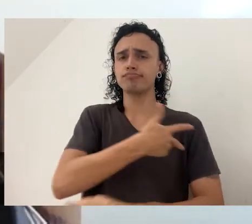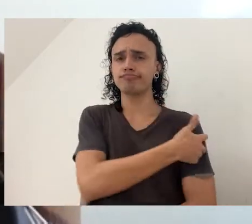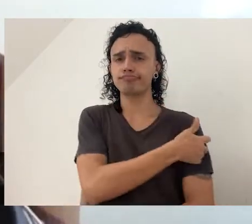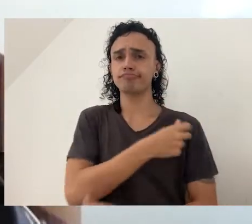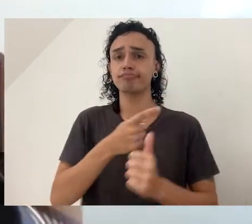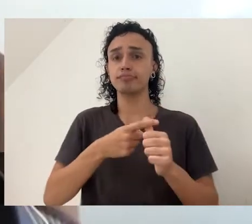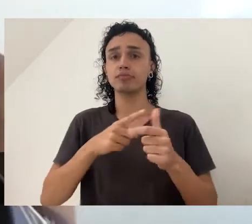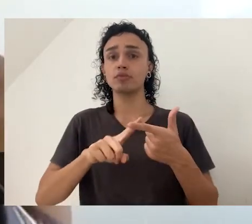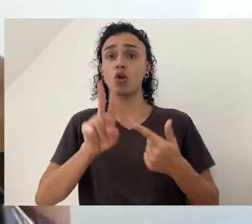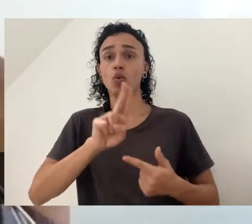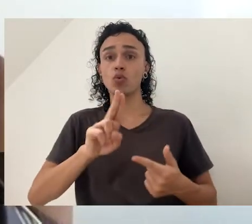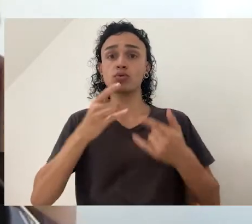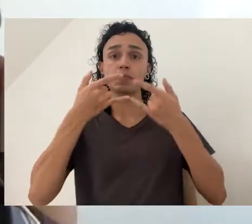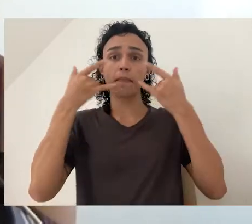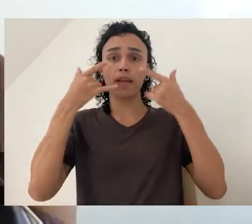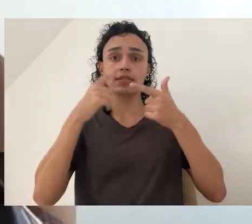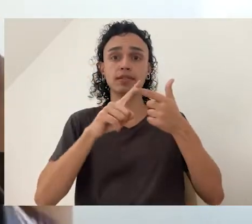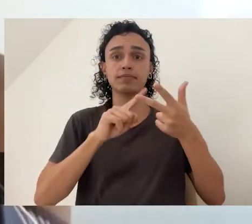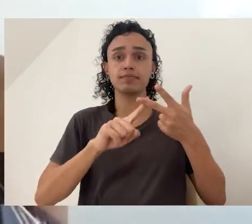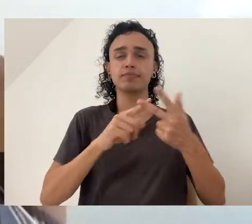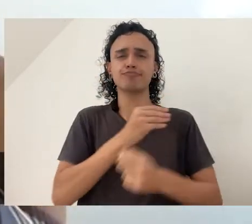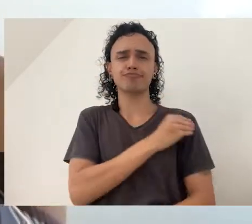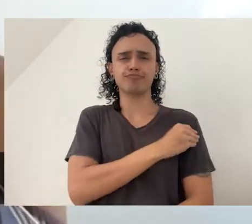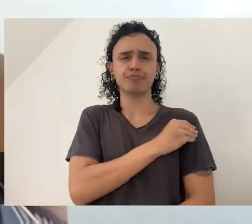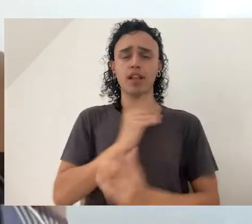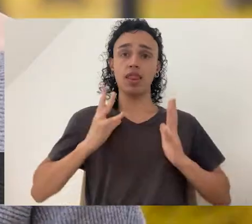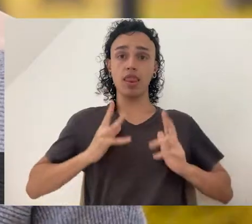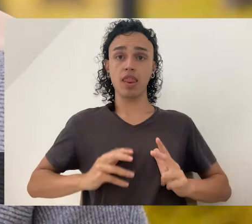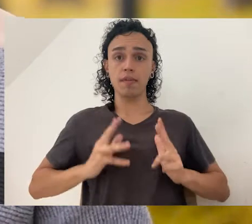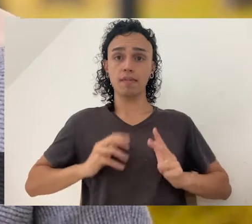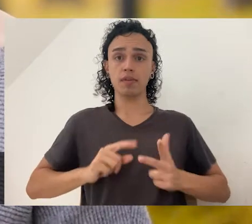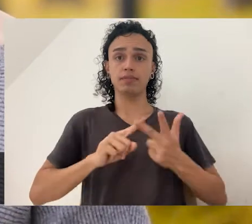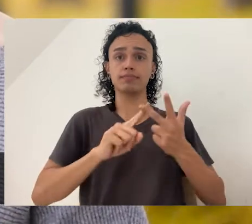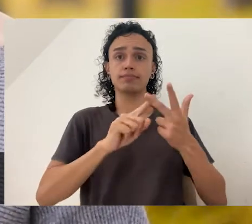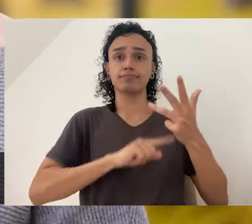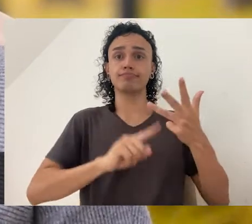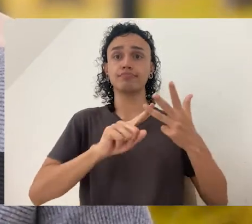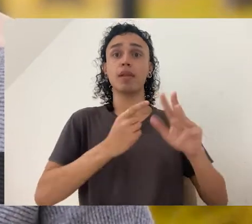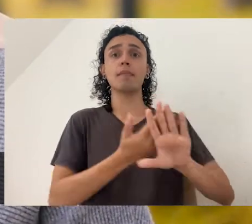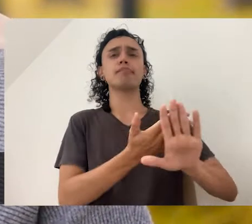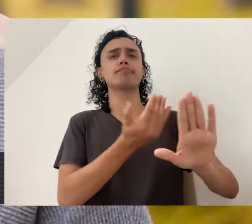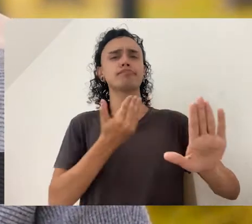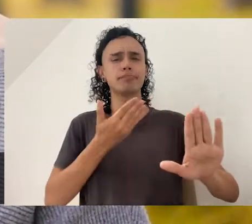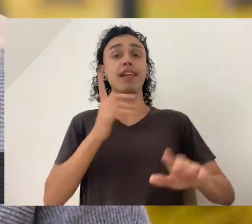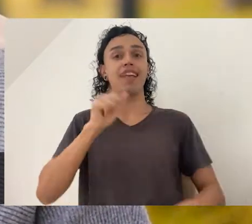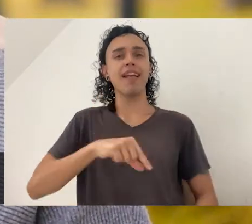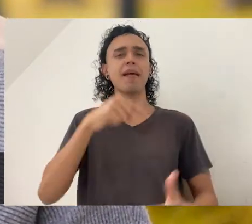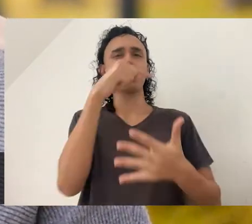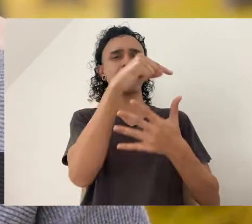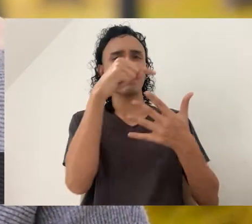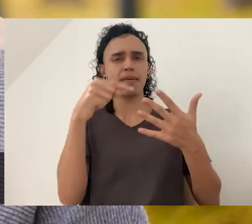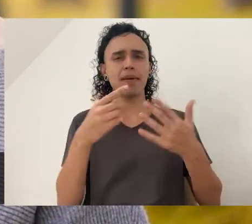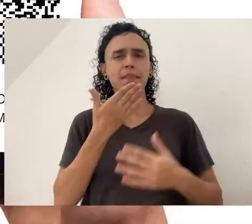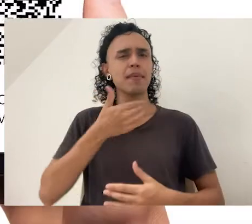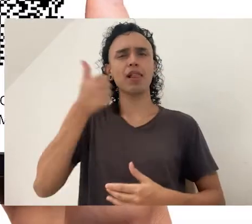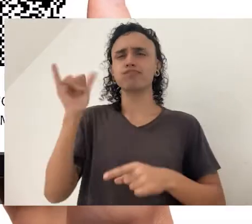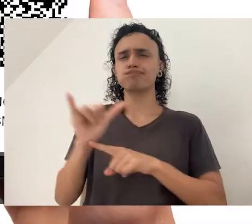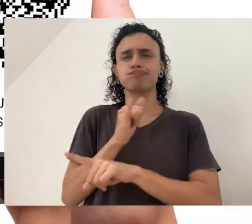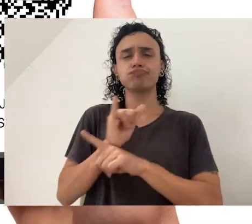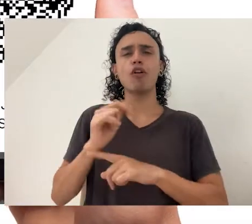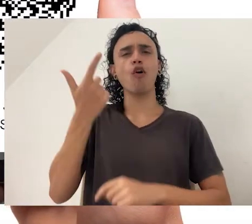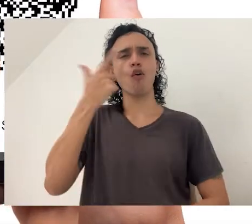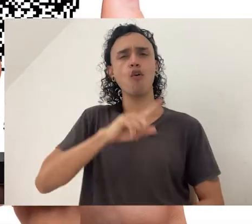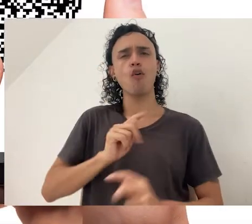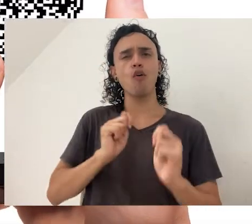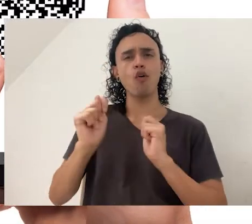uso de máscara, higienização e distanciamento é a melhor forma de ter um controle sobre o vírus. E os dados